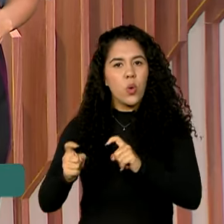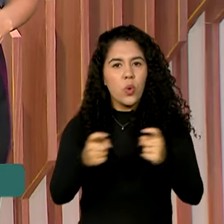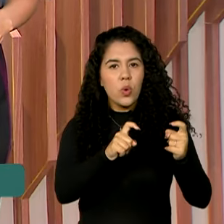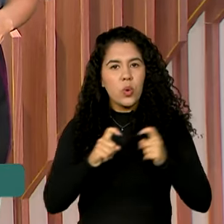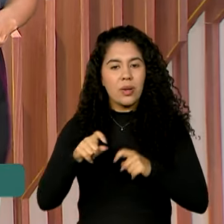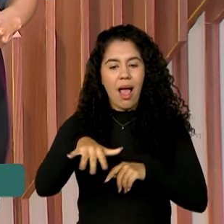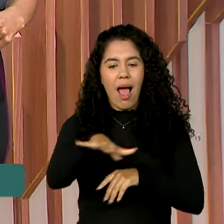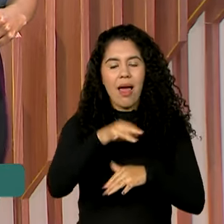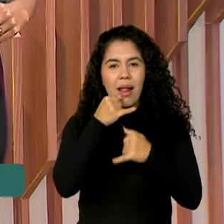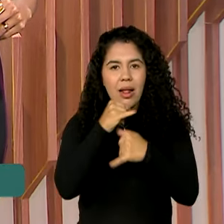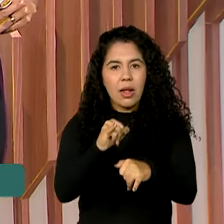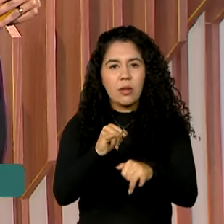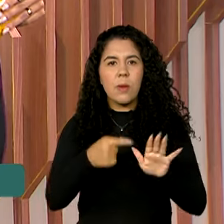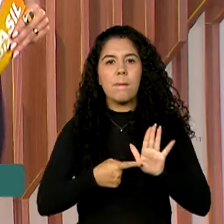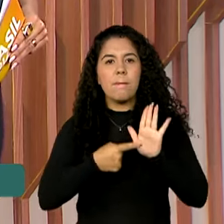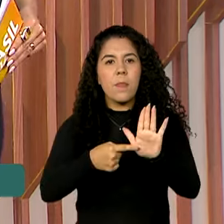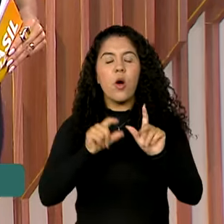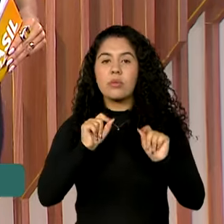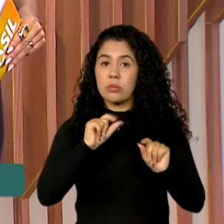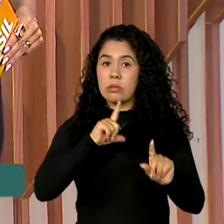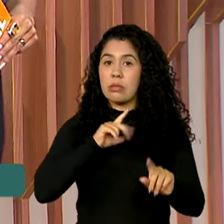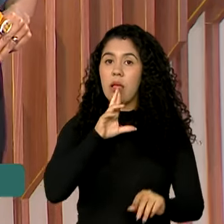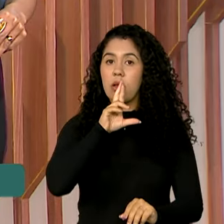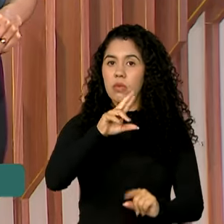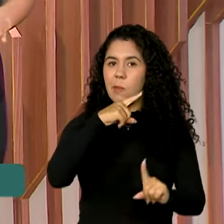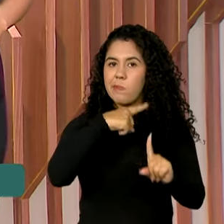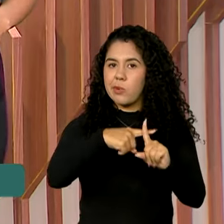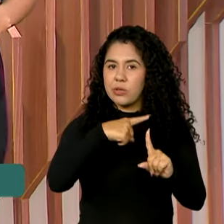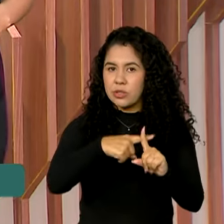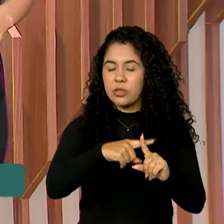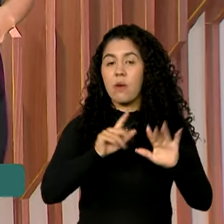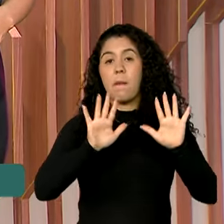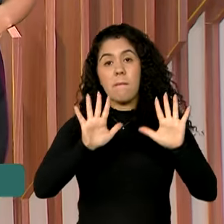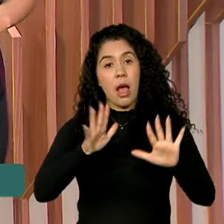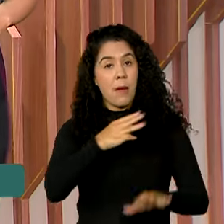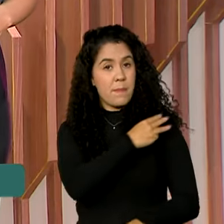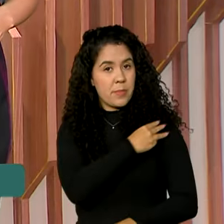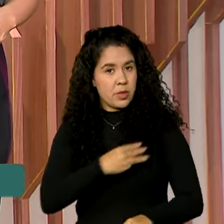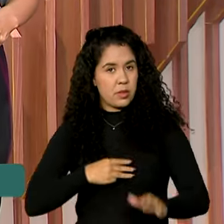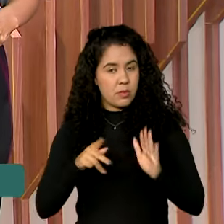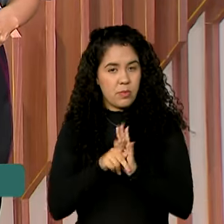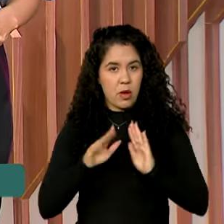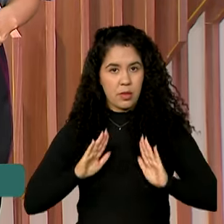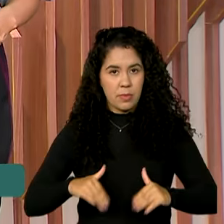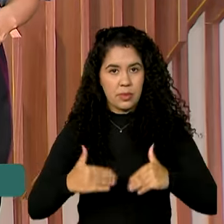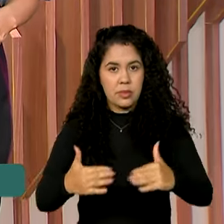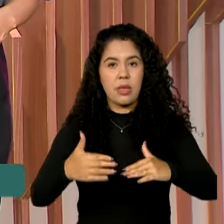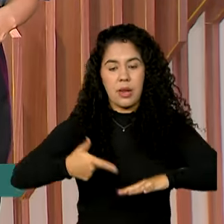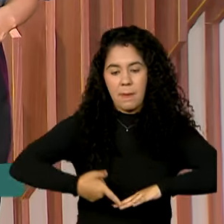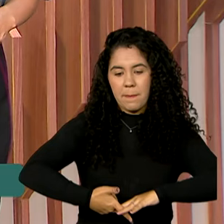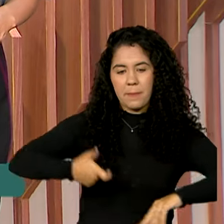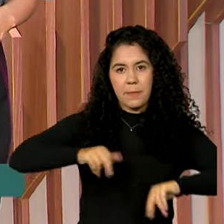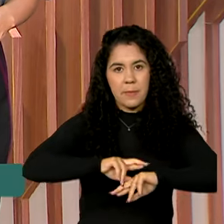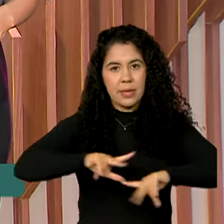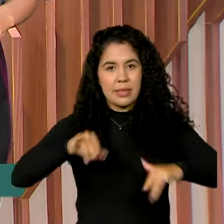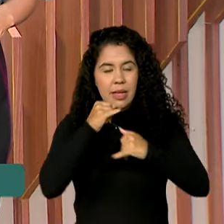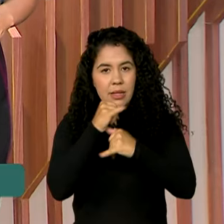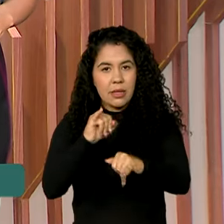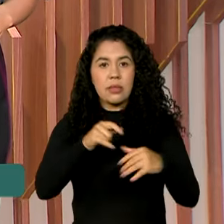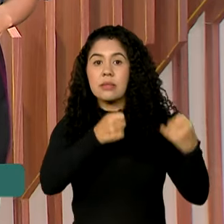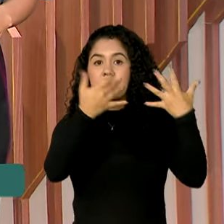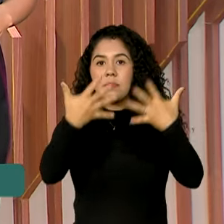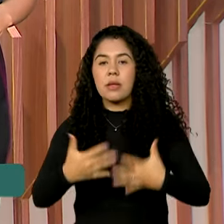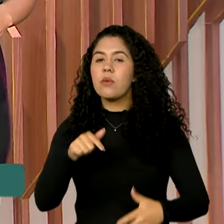estudos que apontam os impactos positivos, mas o ministro de Minas e Energia, Alexandre Silveira, disse que o Brasil